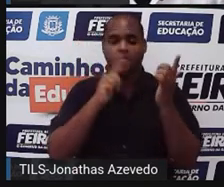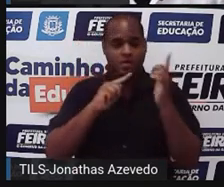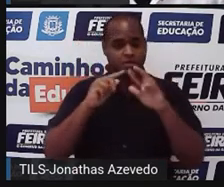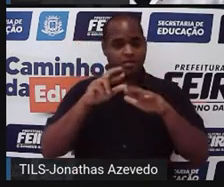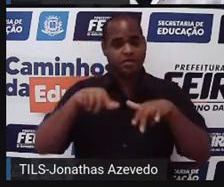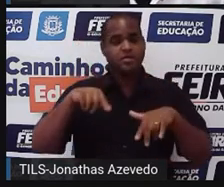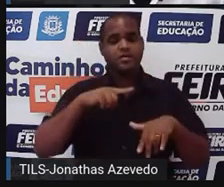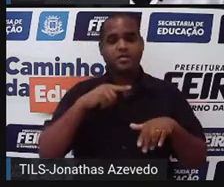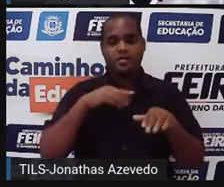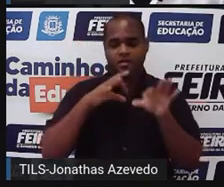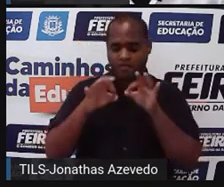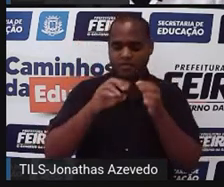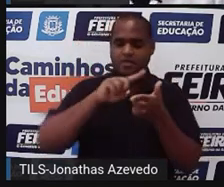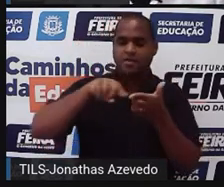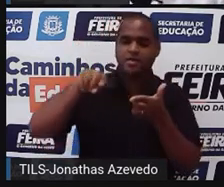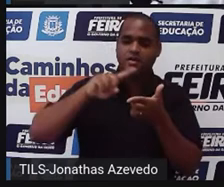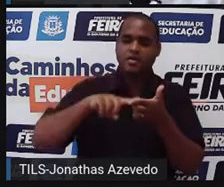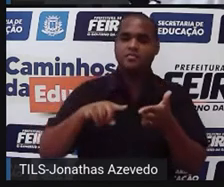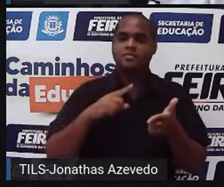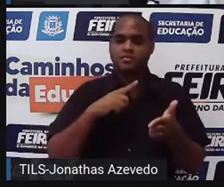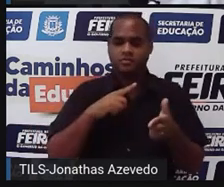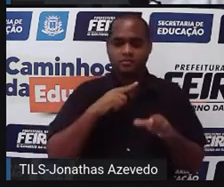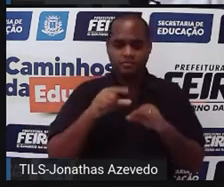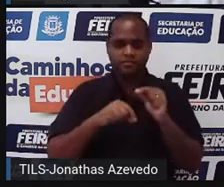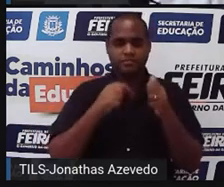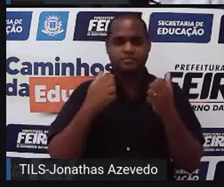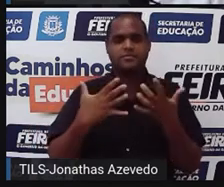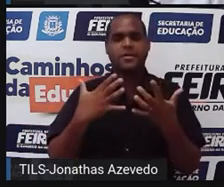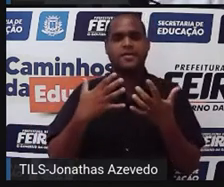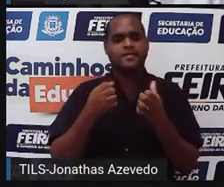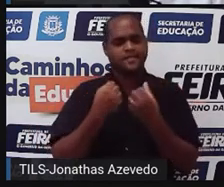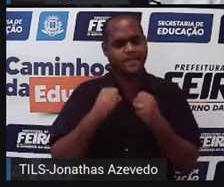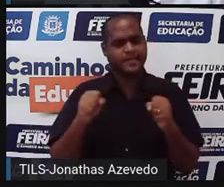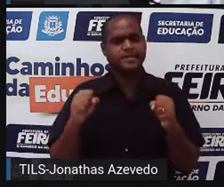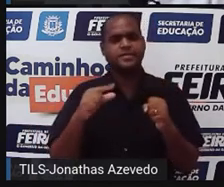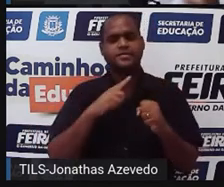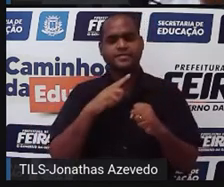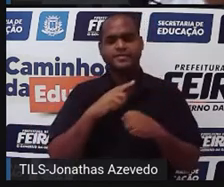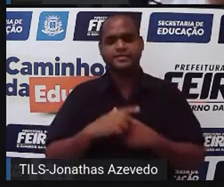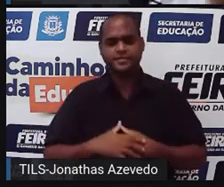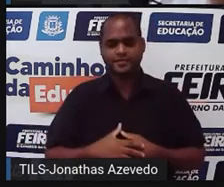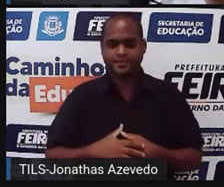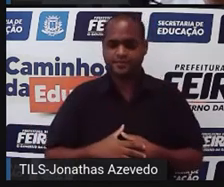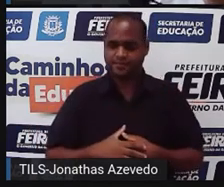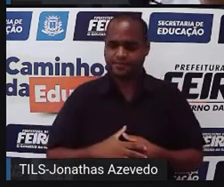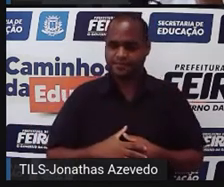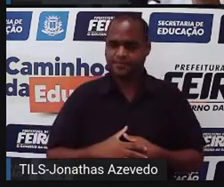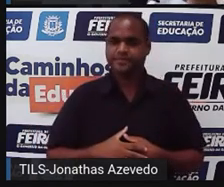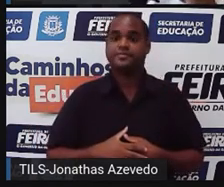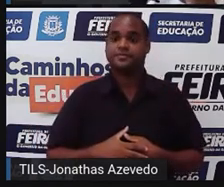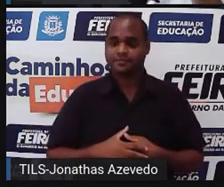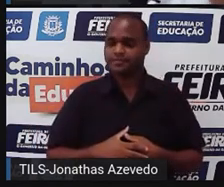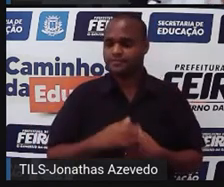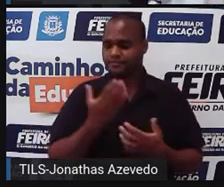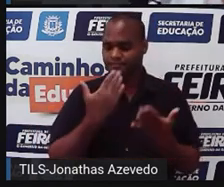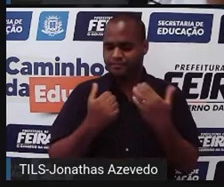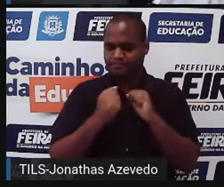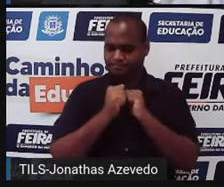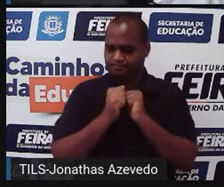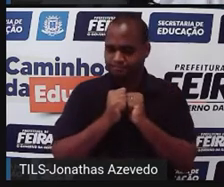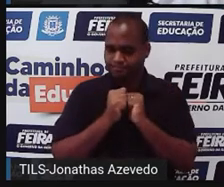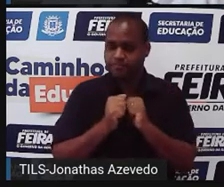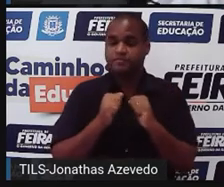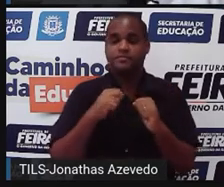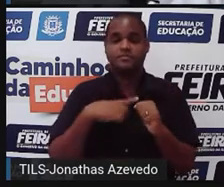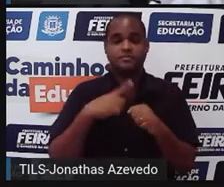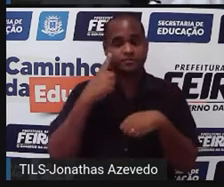resolver um problema em matemática é muito grande. Tá bom? Beleza? Então, vem comigo, porque eu acho que isso